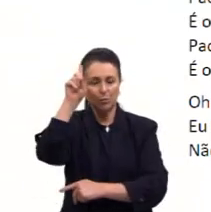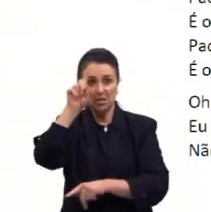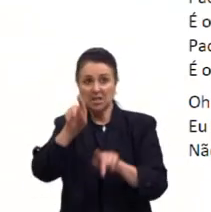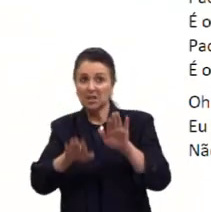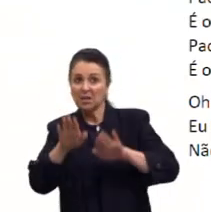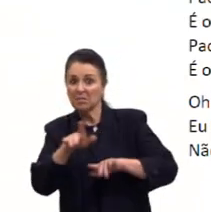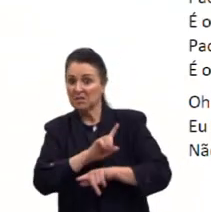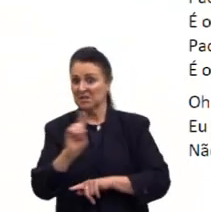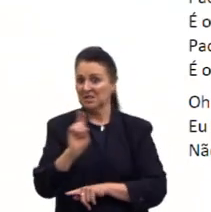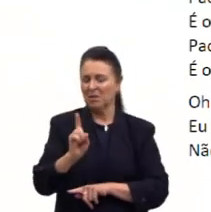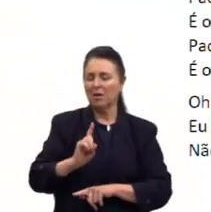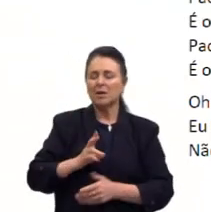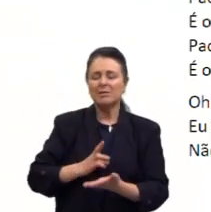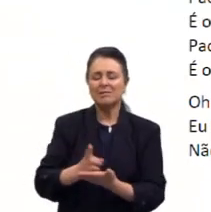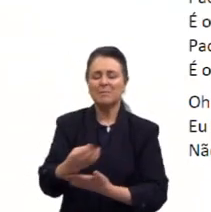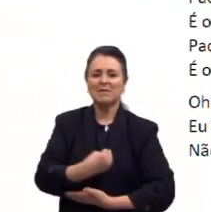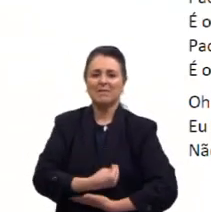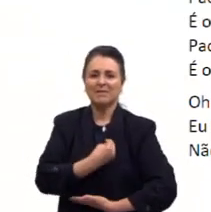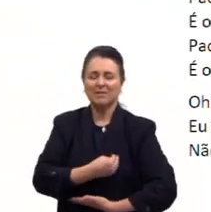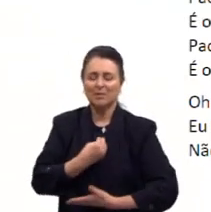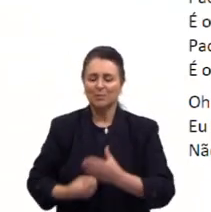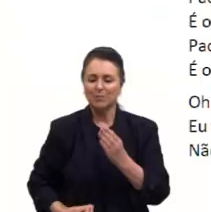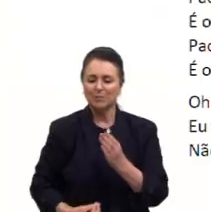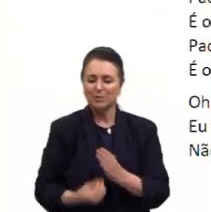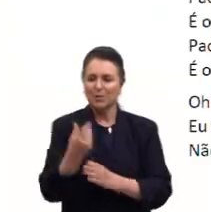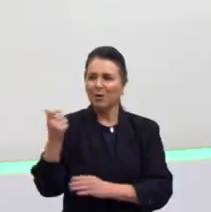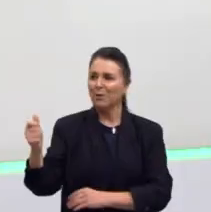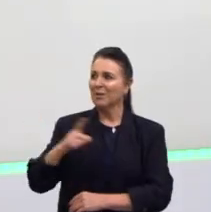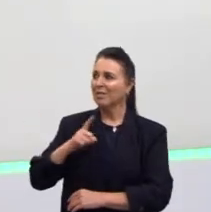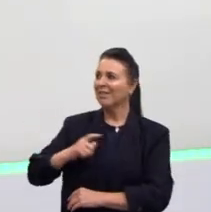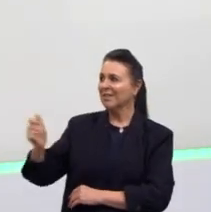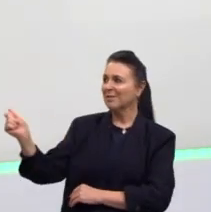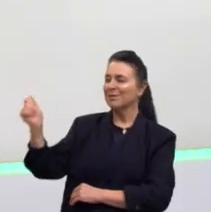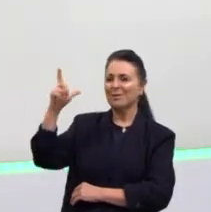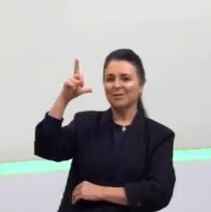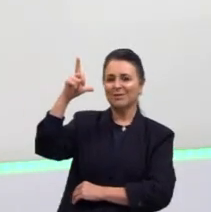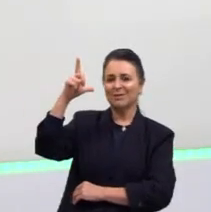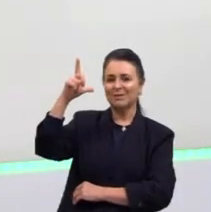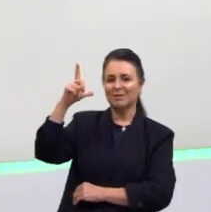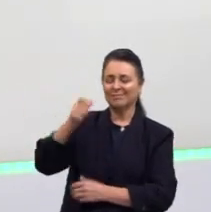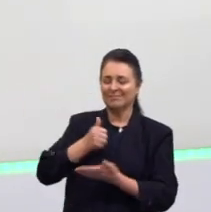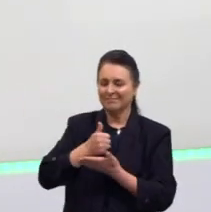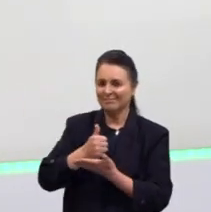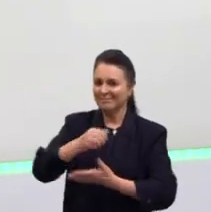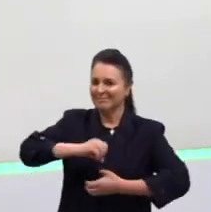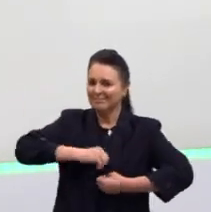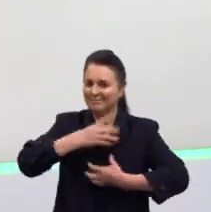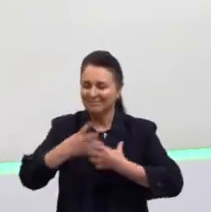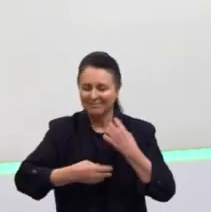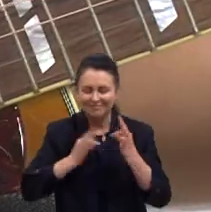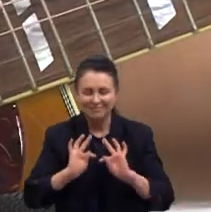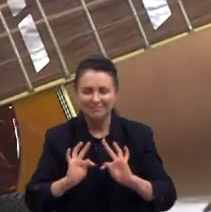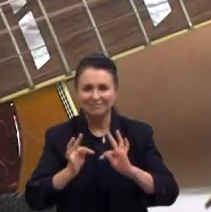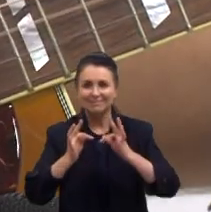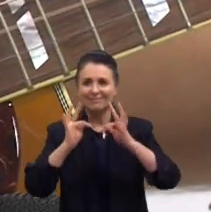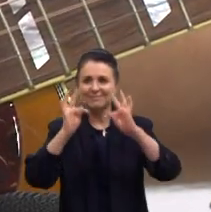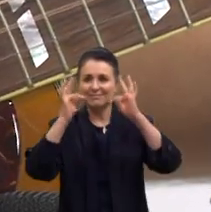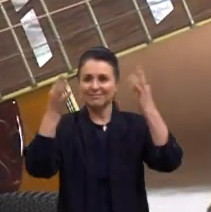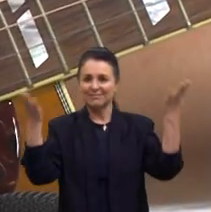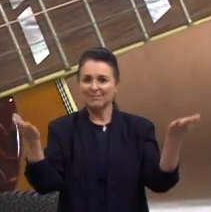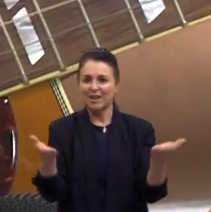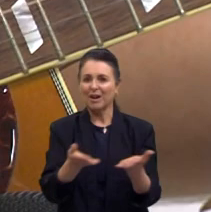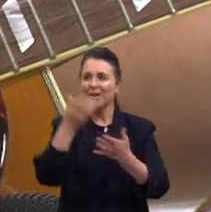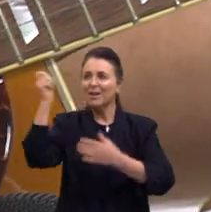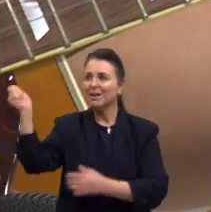E tracei a vida inteira planos tão incríveis, trama a luz do sol. Apoiado em poesia e em tecnologia, agora